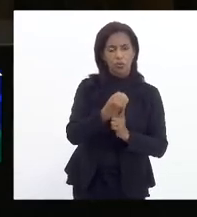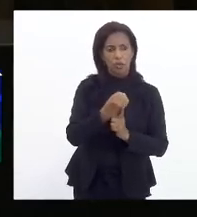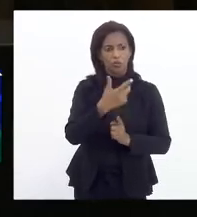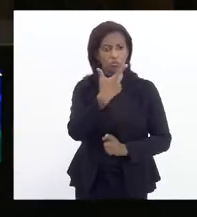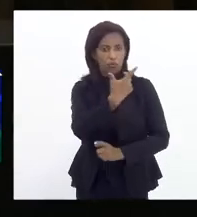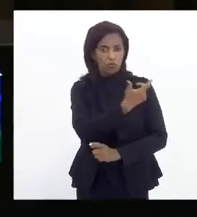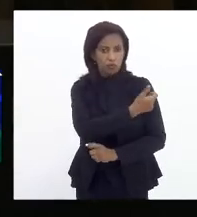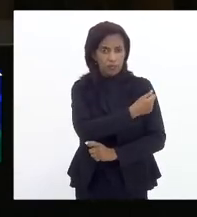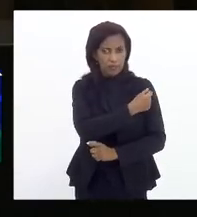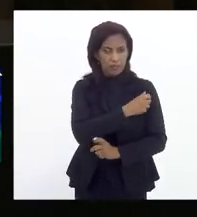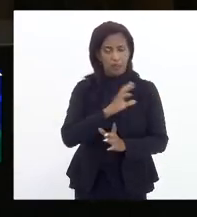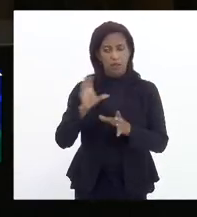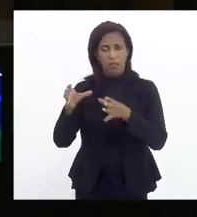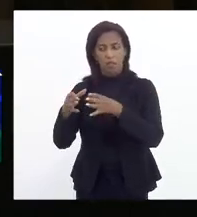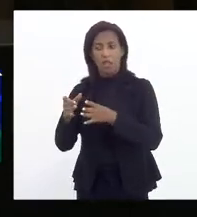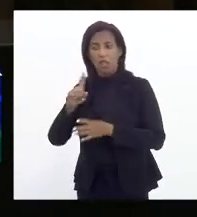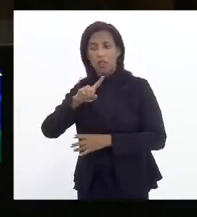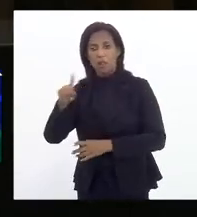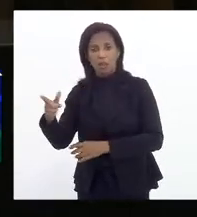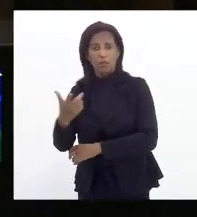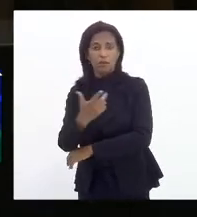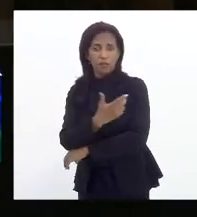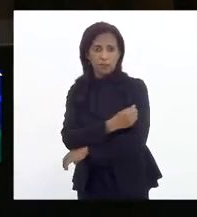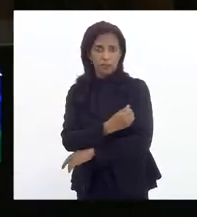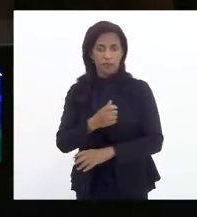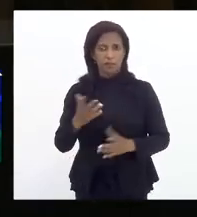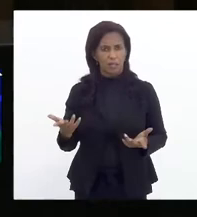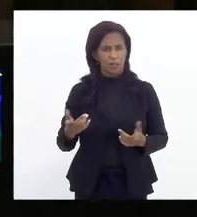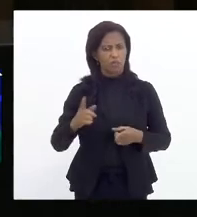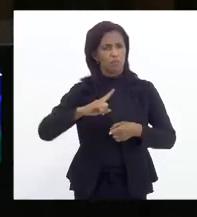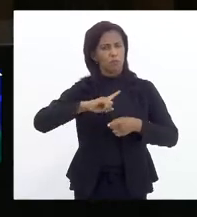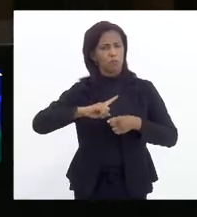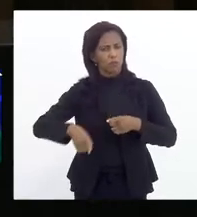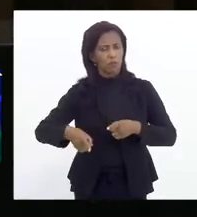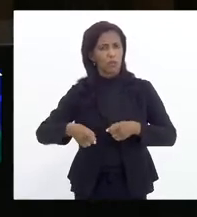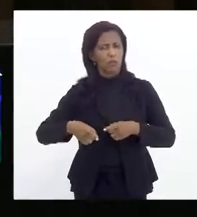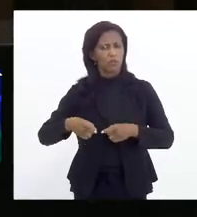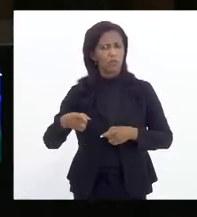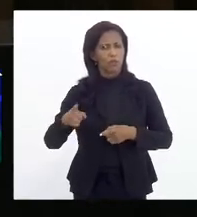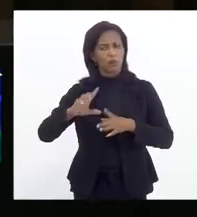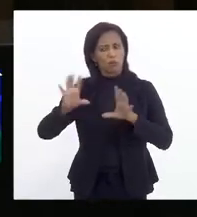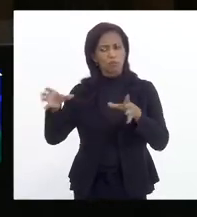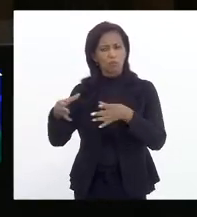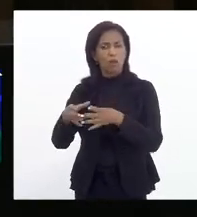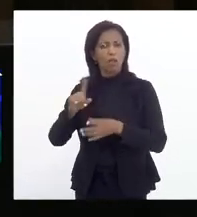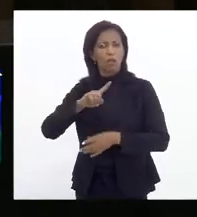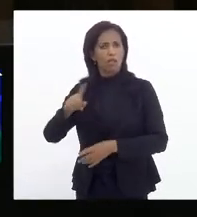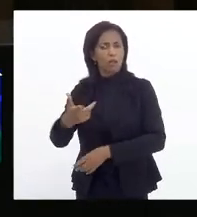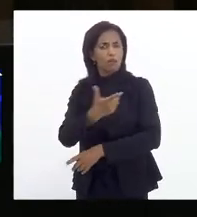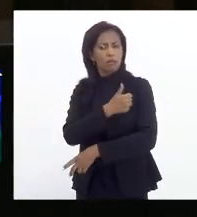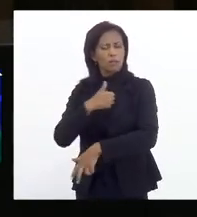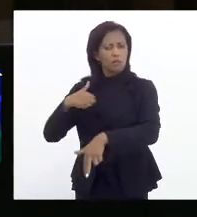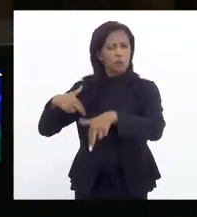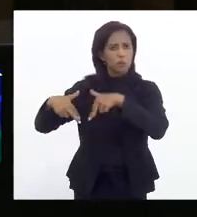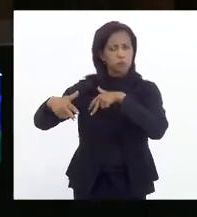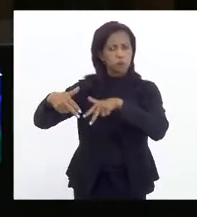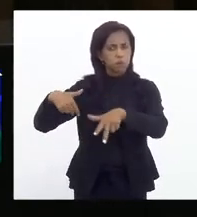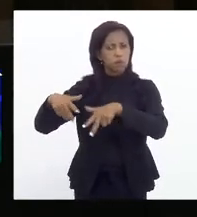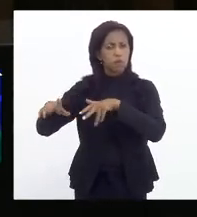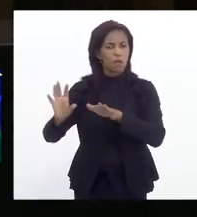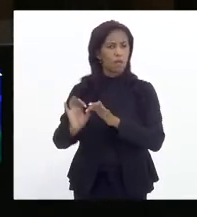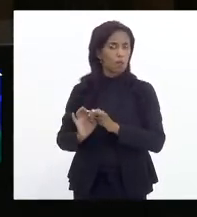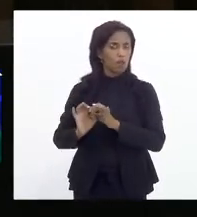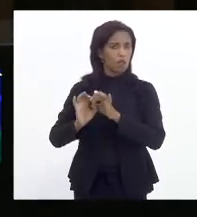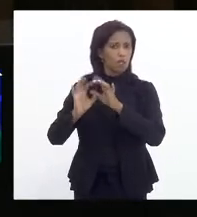vacinados e os não vacinados, impedindo os não vacinados de circularem livremente